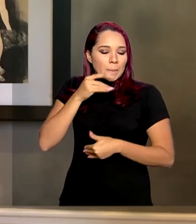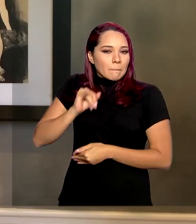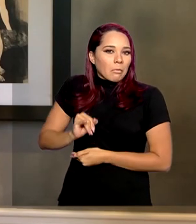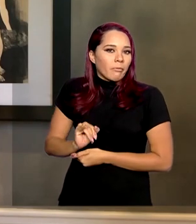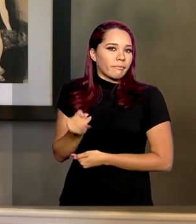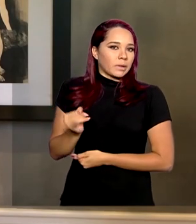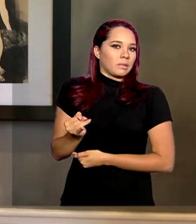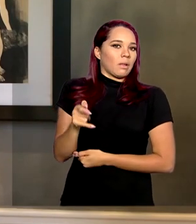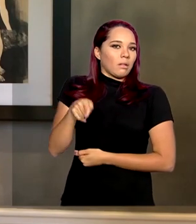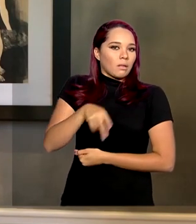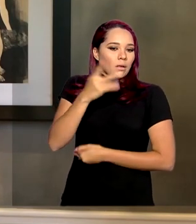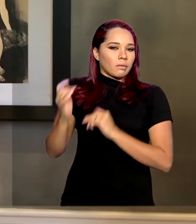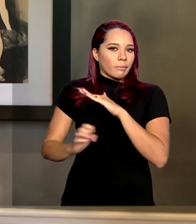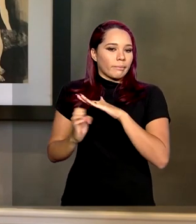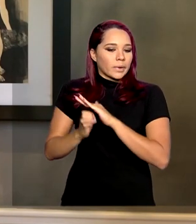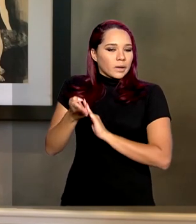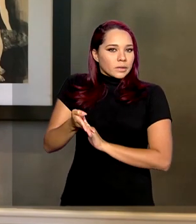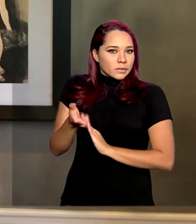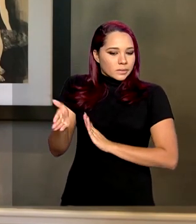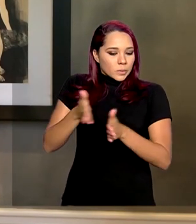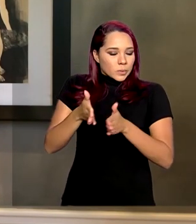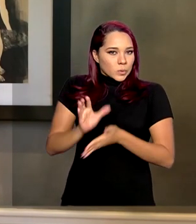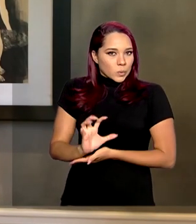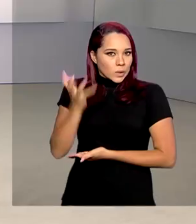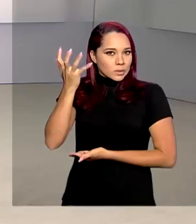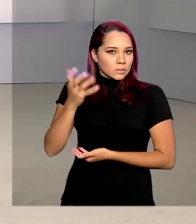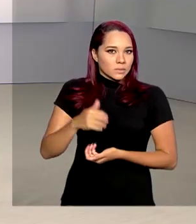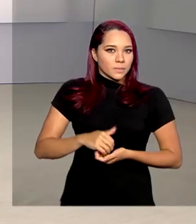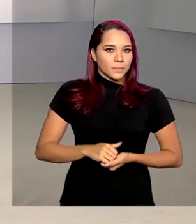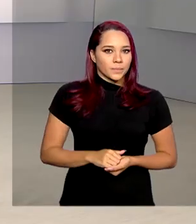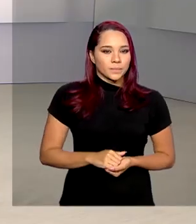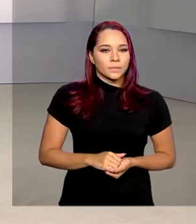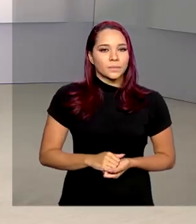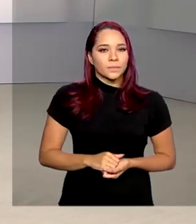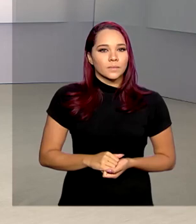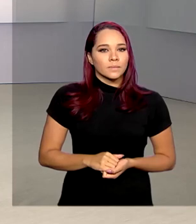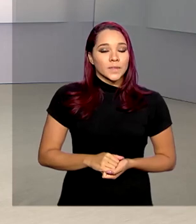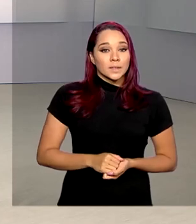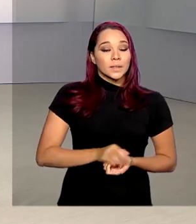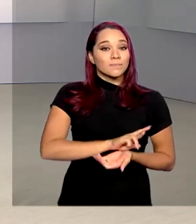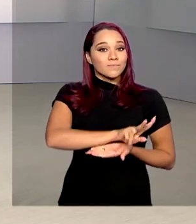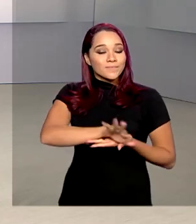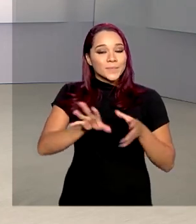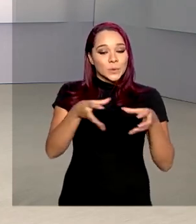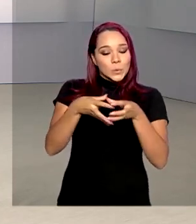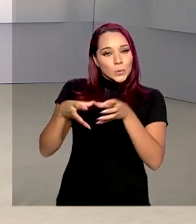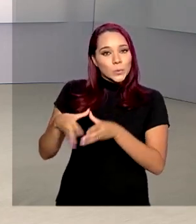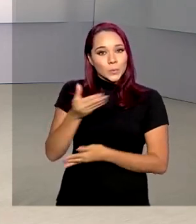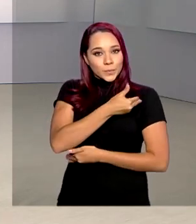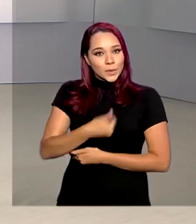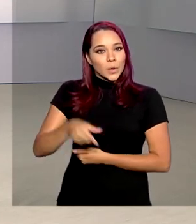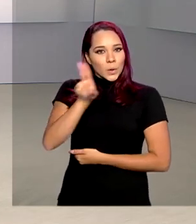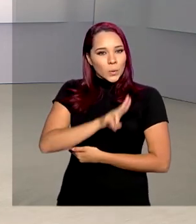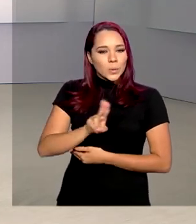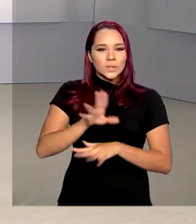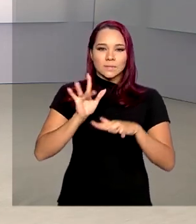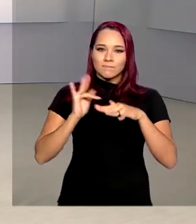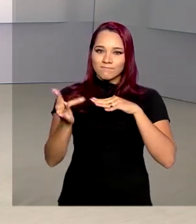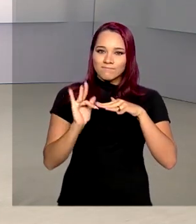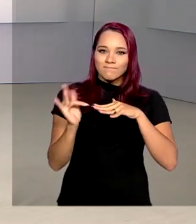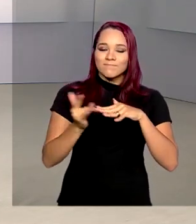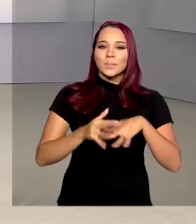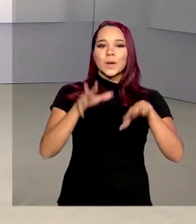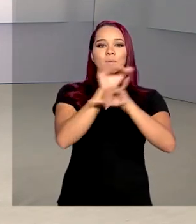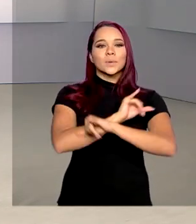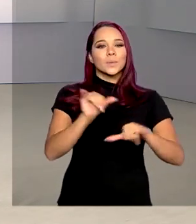do empresário naquela situação concreta. Vários órgãos do governo usam as redes sociais para